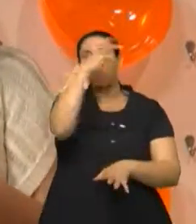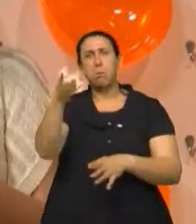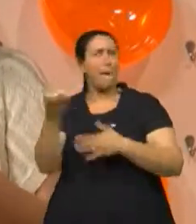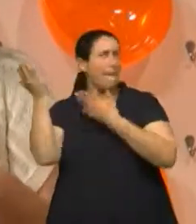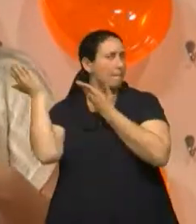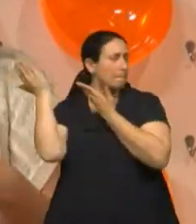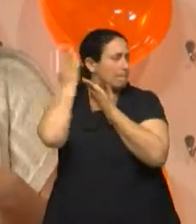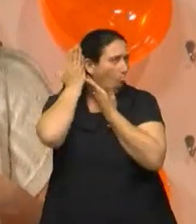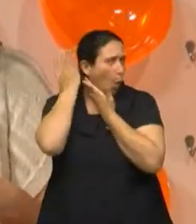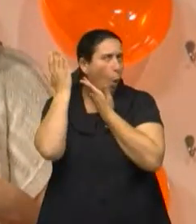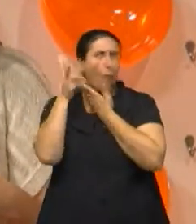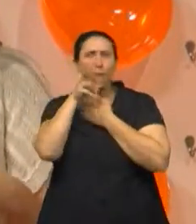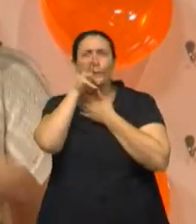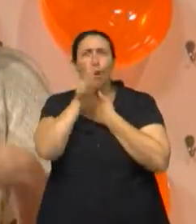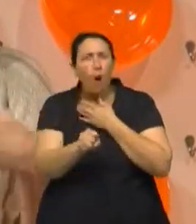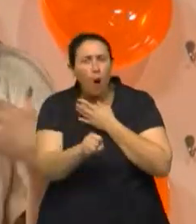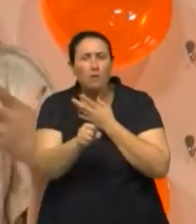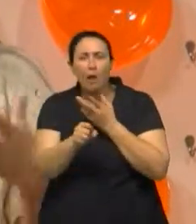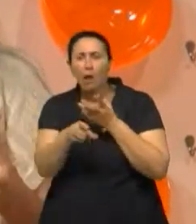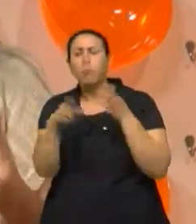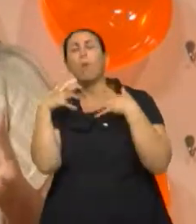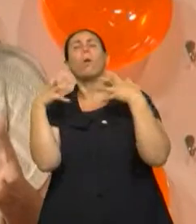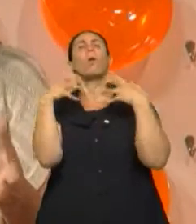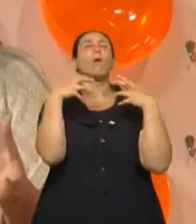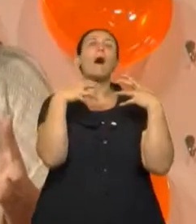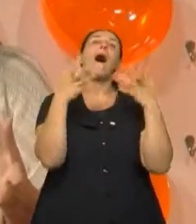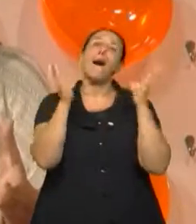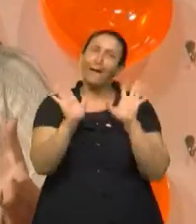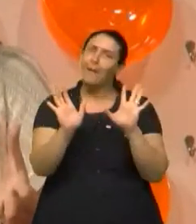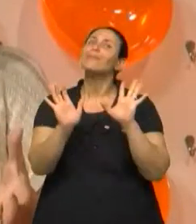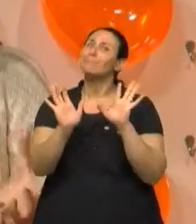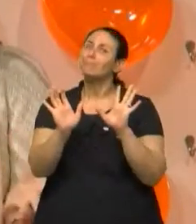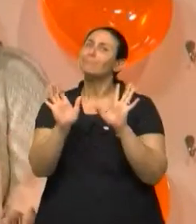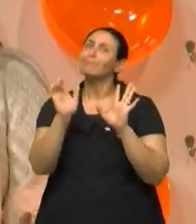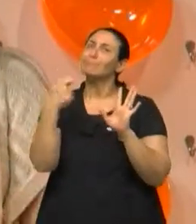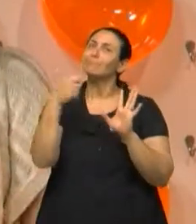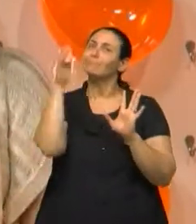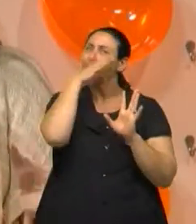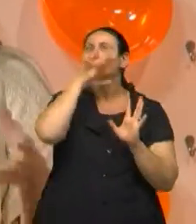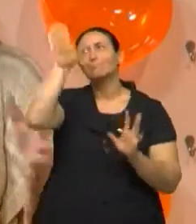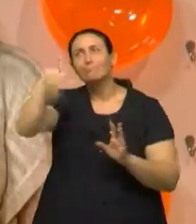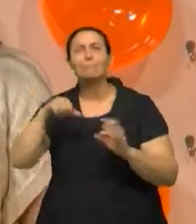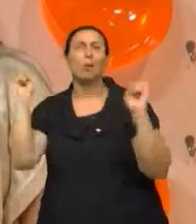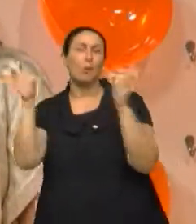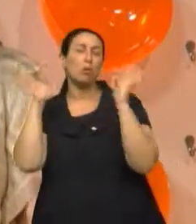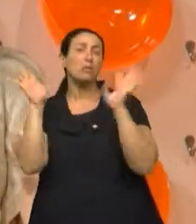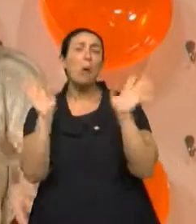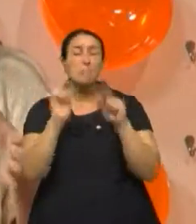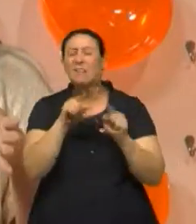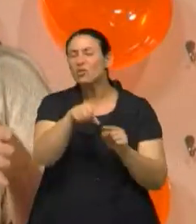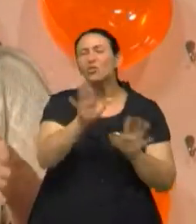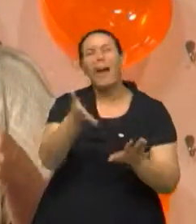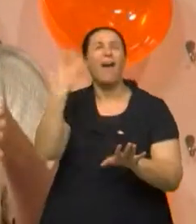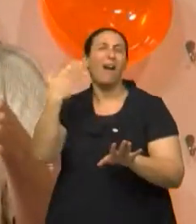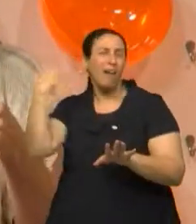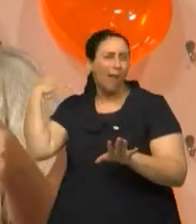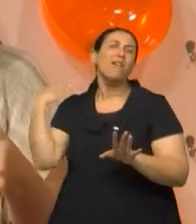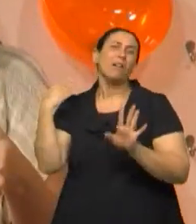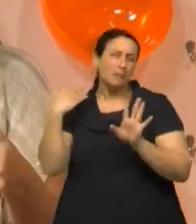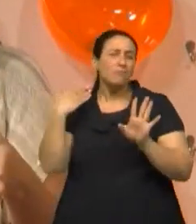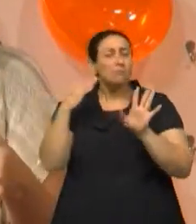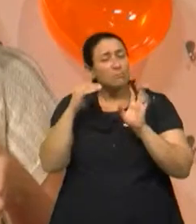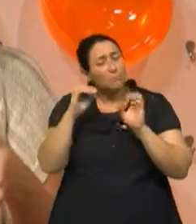depois dessa queda, uma crise convulsiva, pode ser um caso de potencialidade mais grave, porque é uma situação nova. Então,